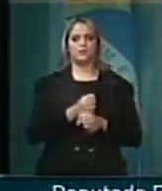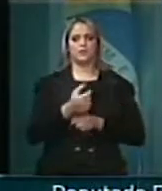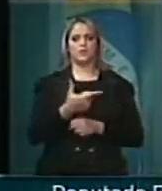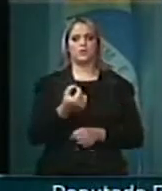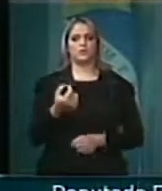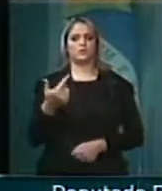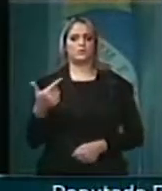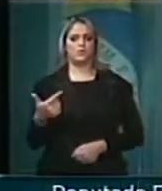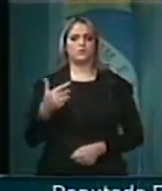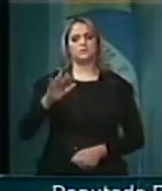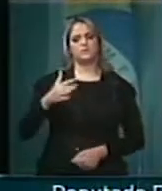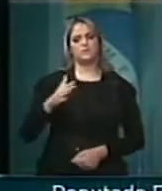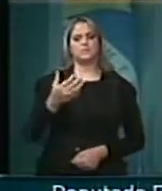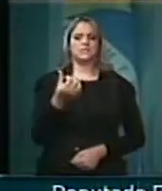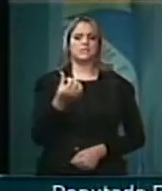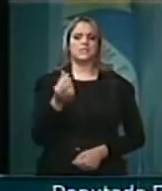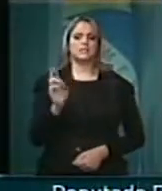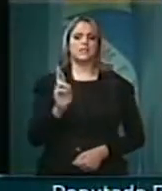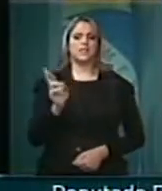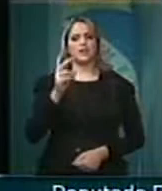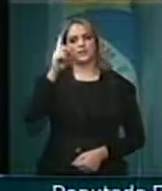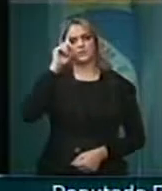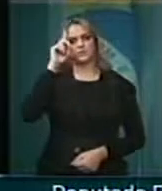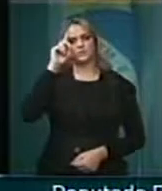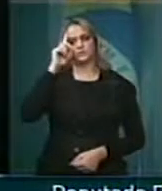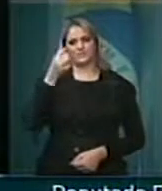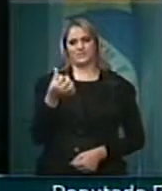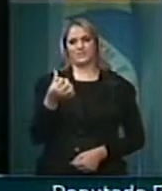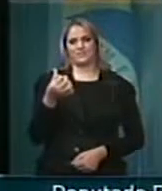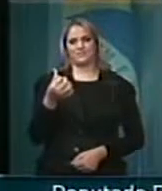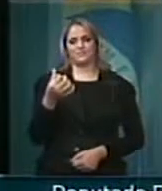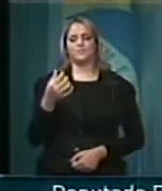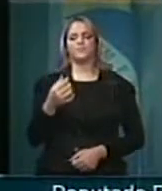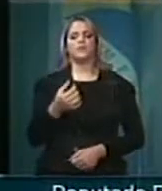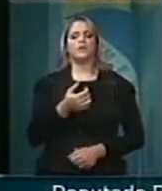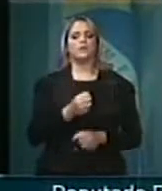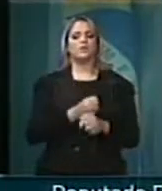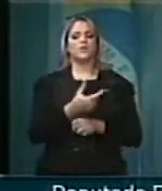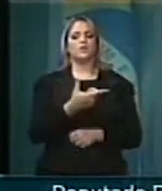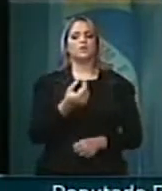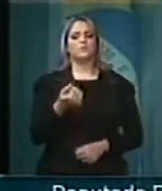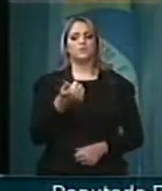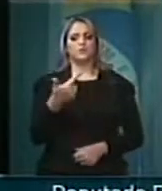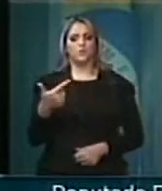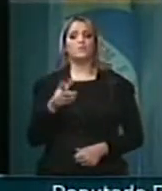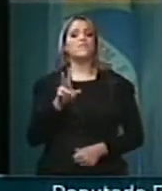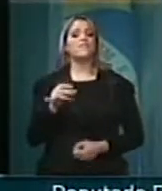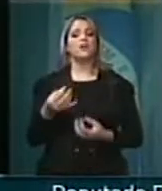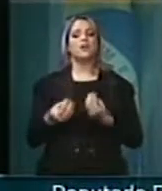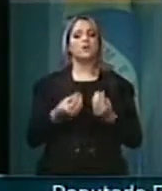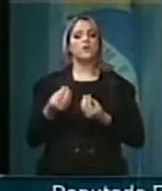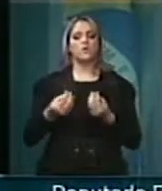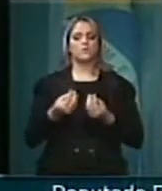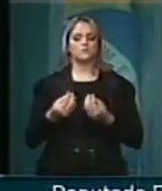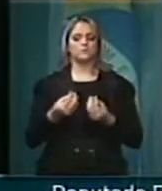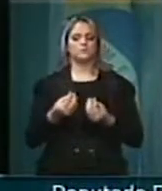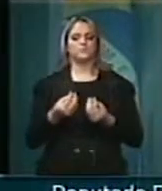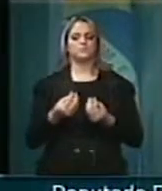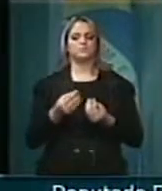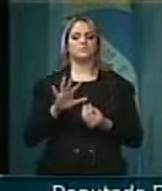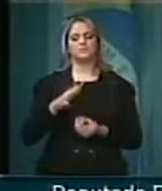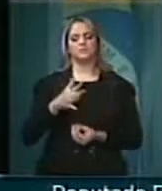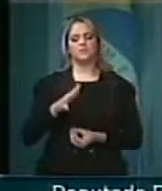algo em torno de R$,00 por dia, em 2012, 10 anos depois, vai passar a receber